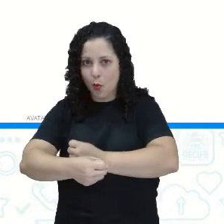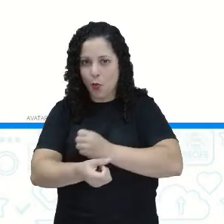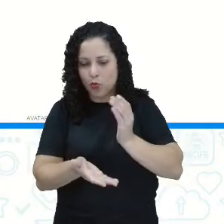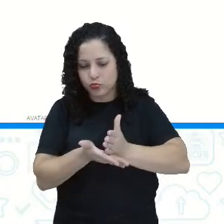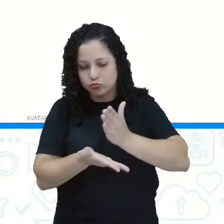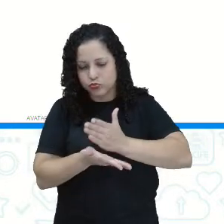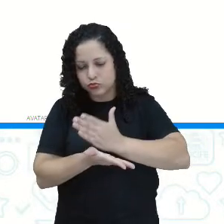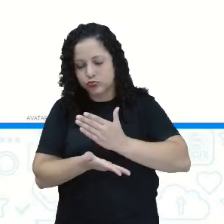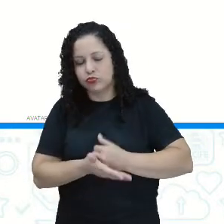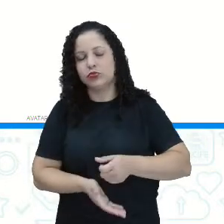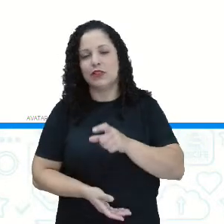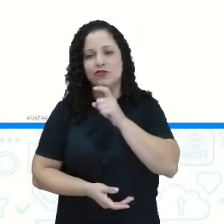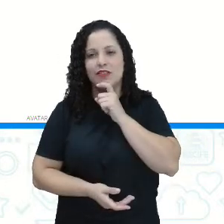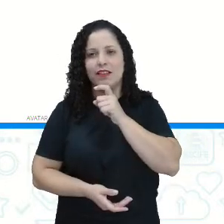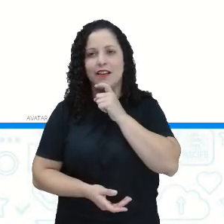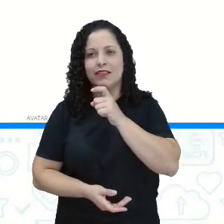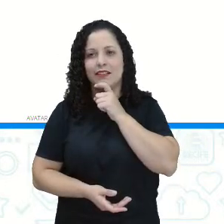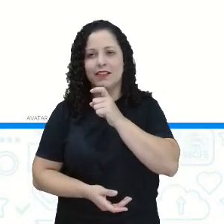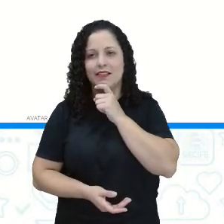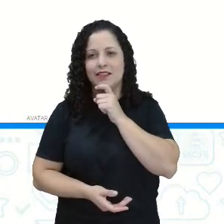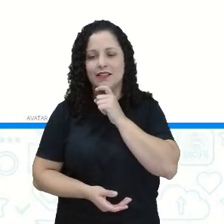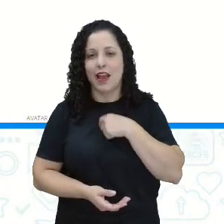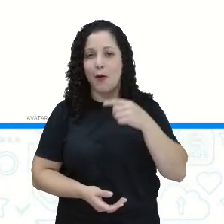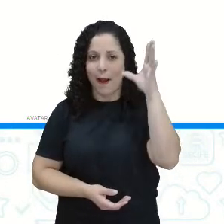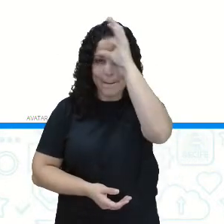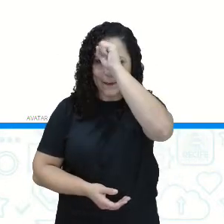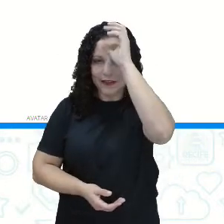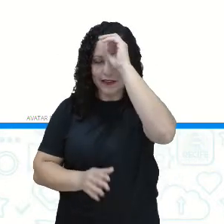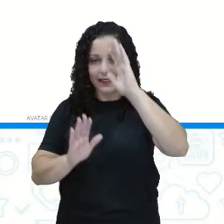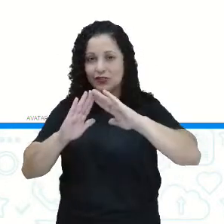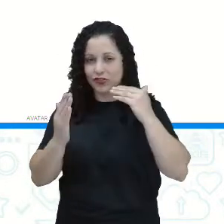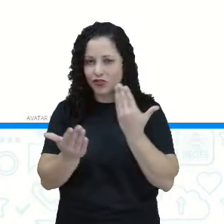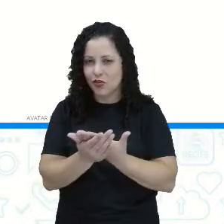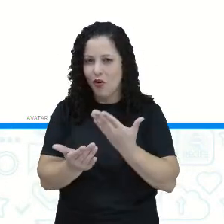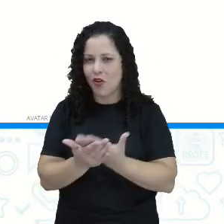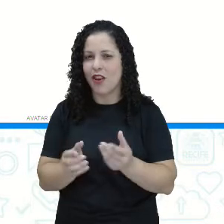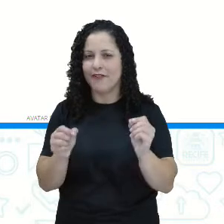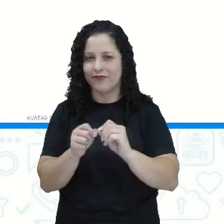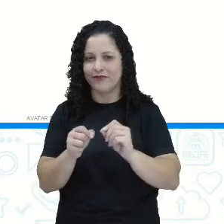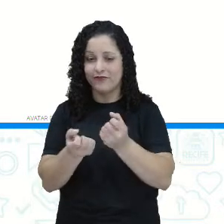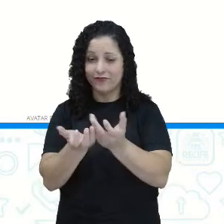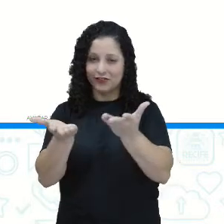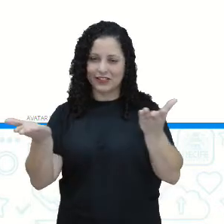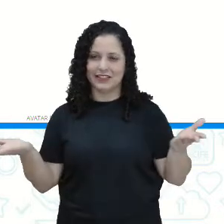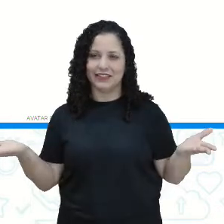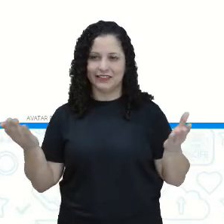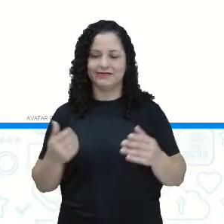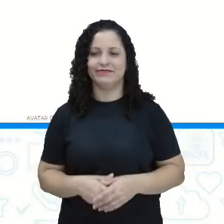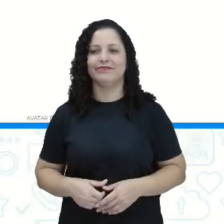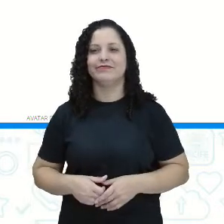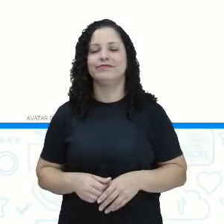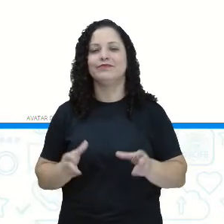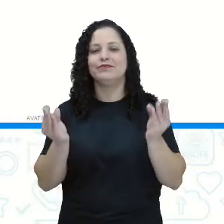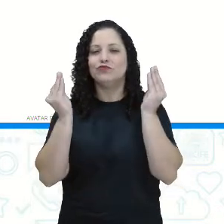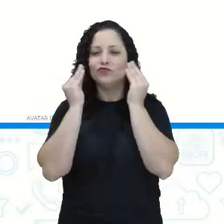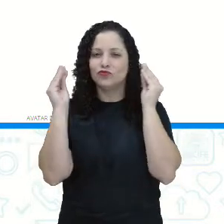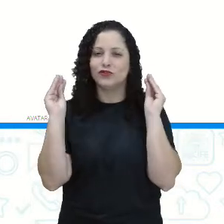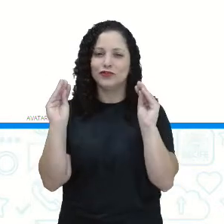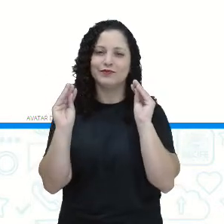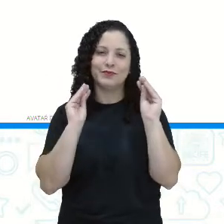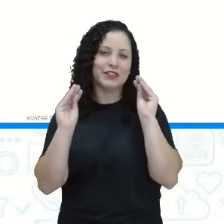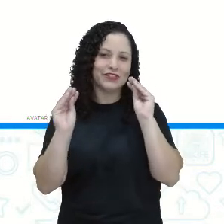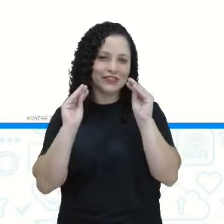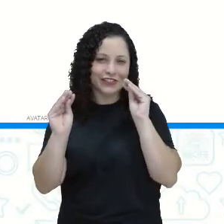na geladeira. Receita que aprendi na escola e fiz para você. Tenho beijinhos, a